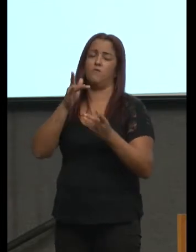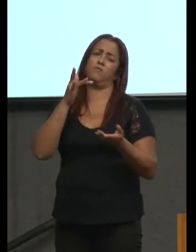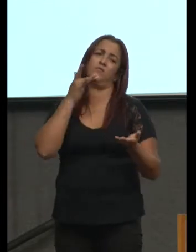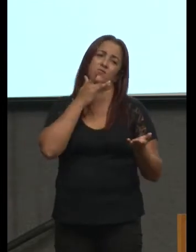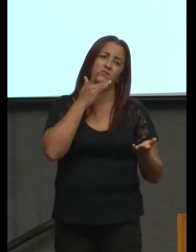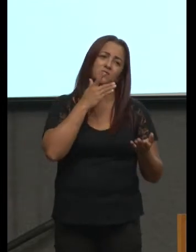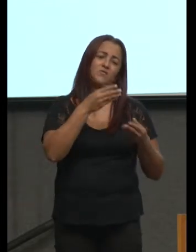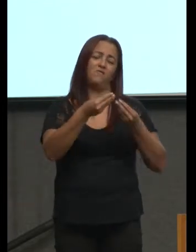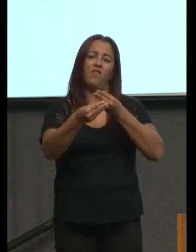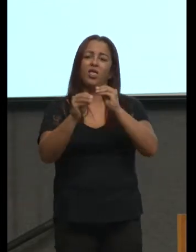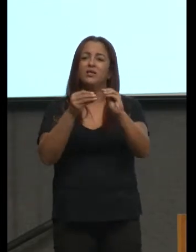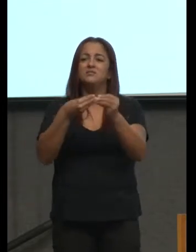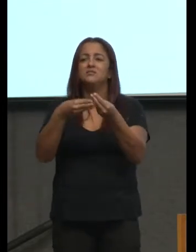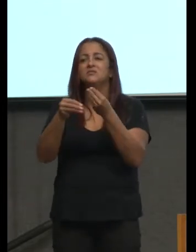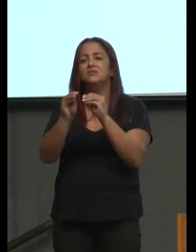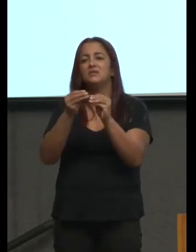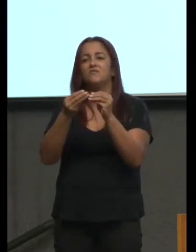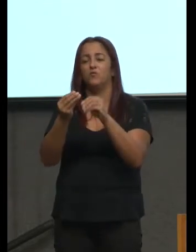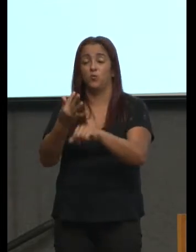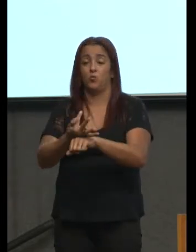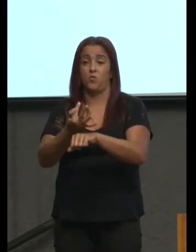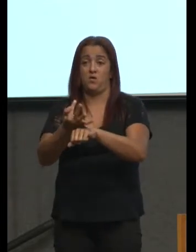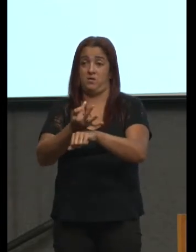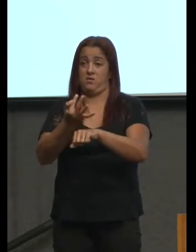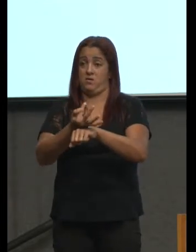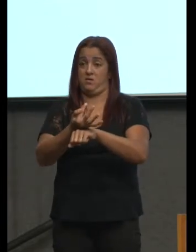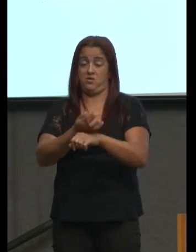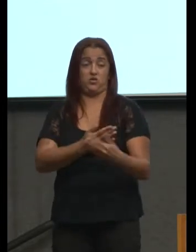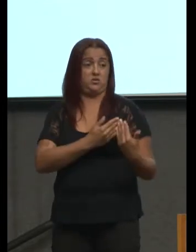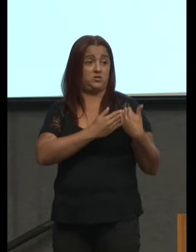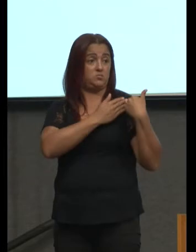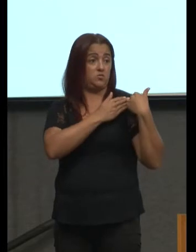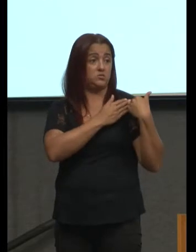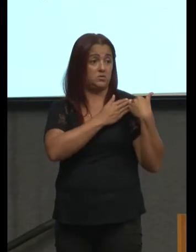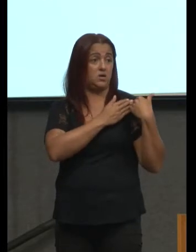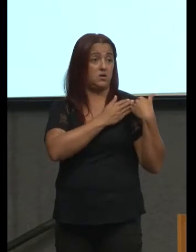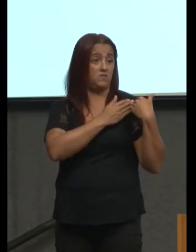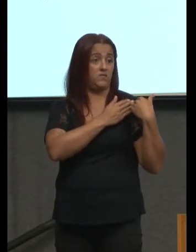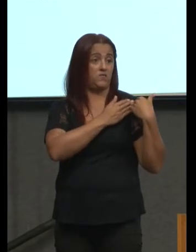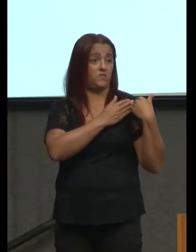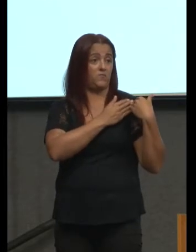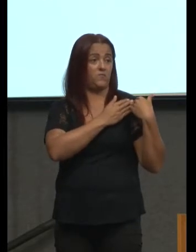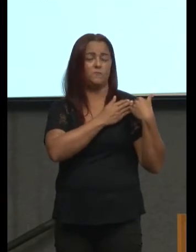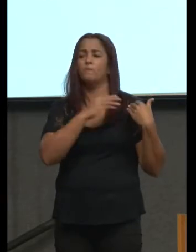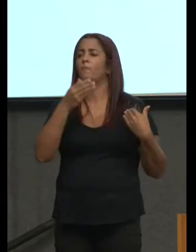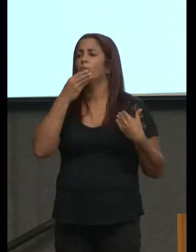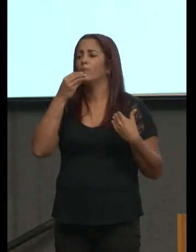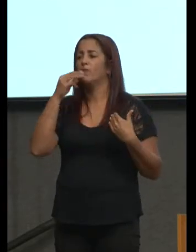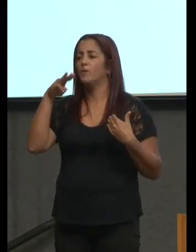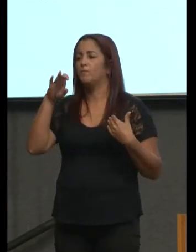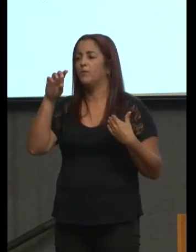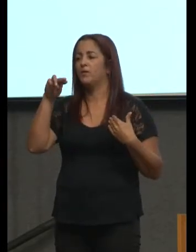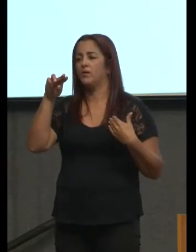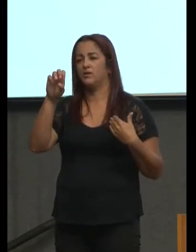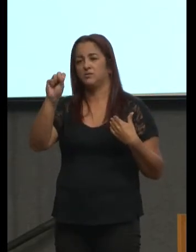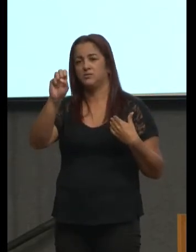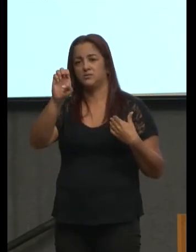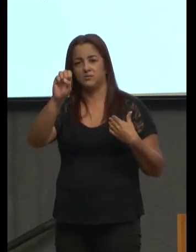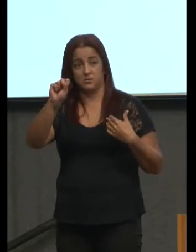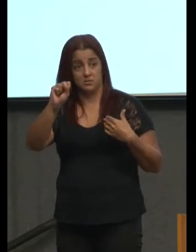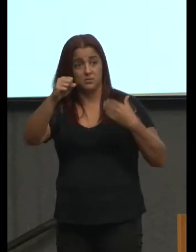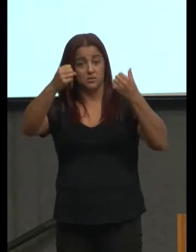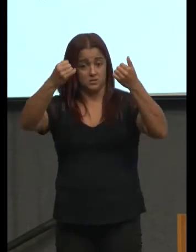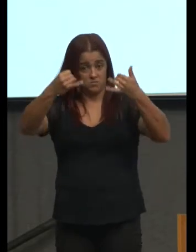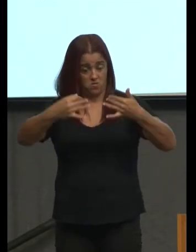tolerante enfim todo responsável tudo aquilo que o Menezes disse tão bem numa situação em que você